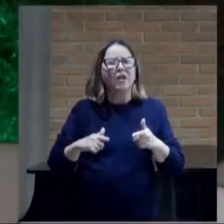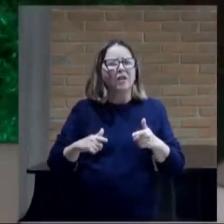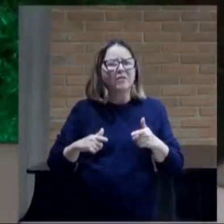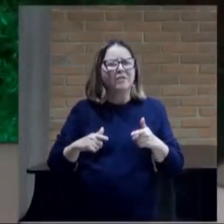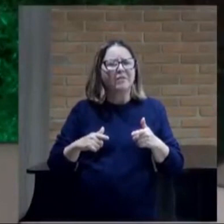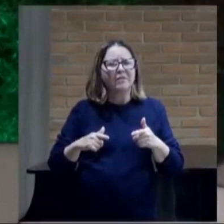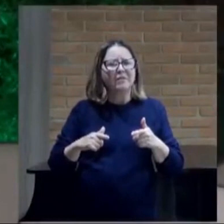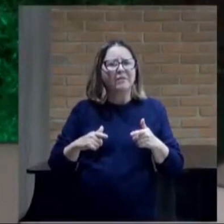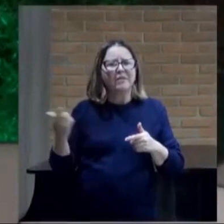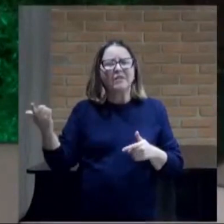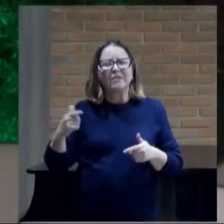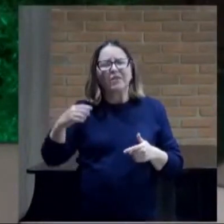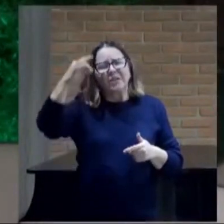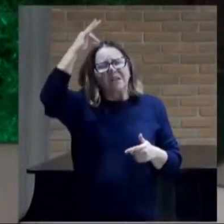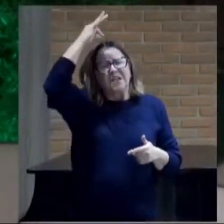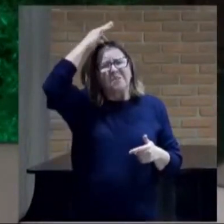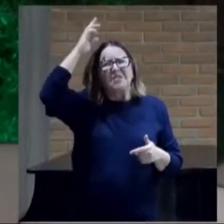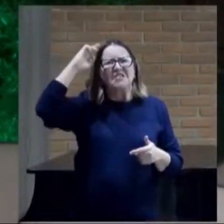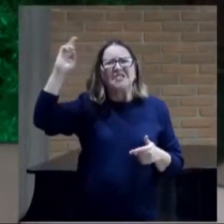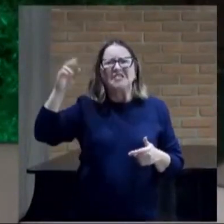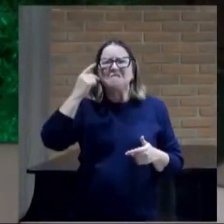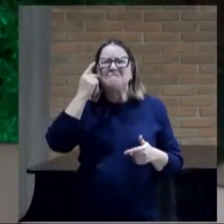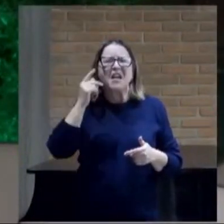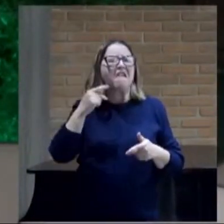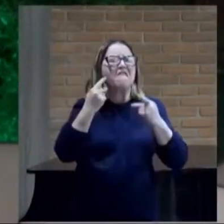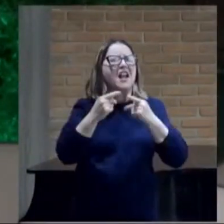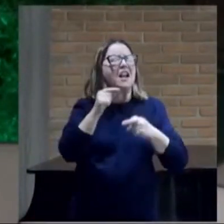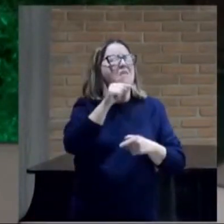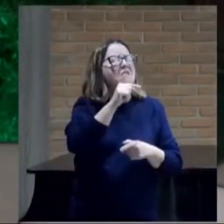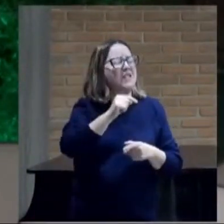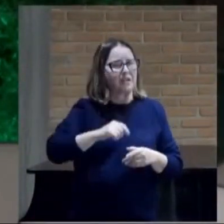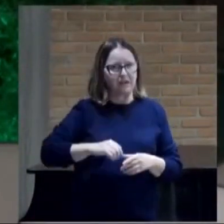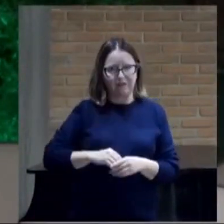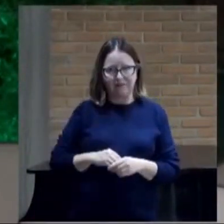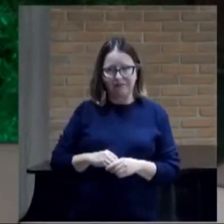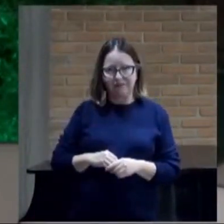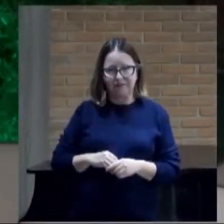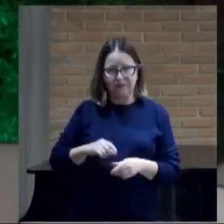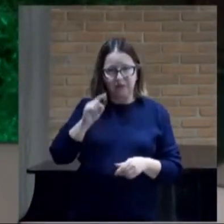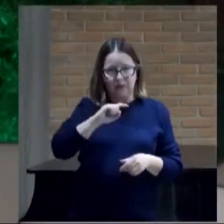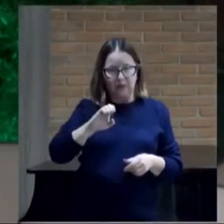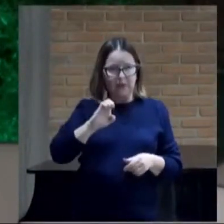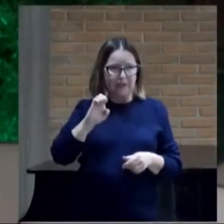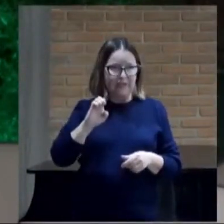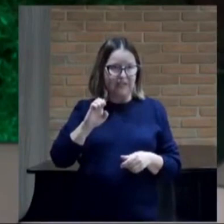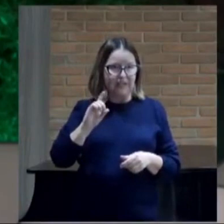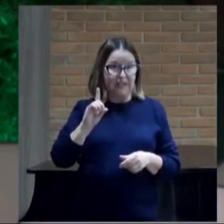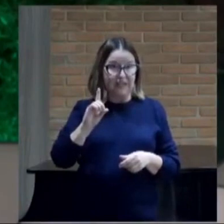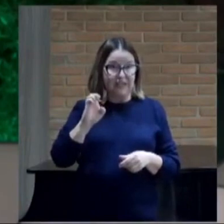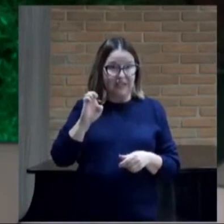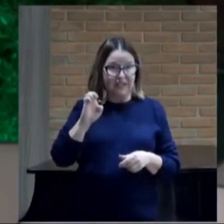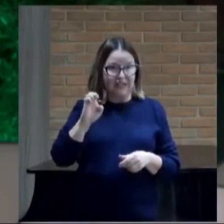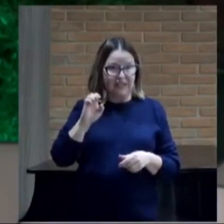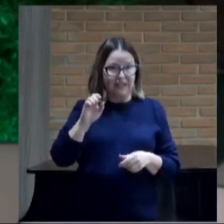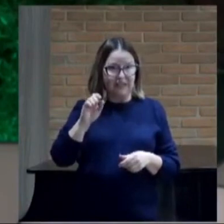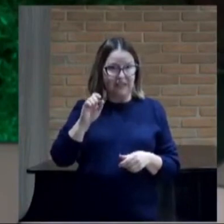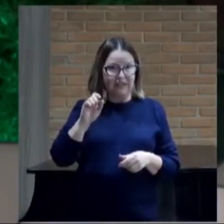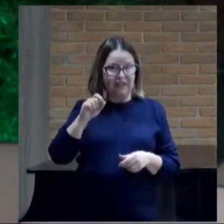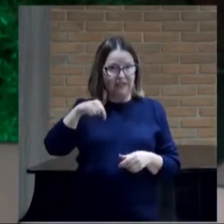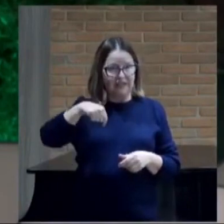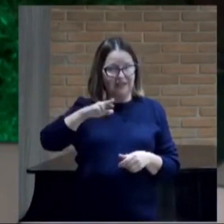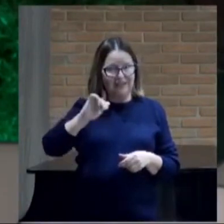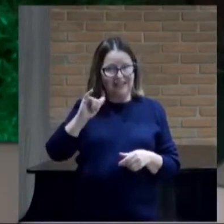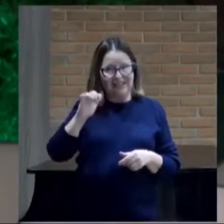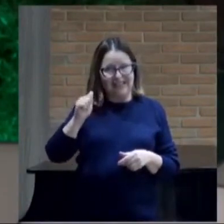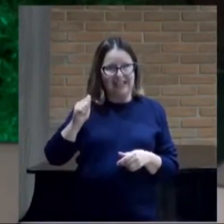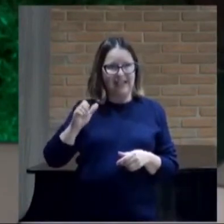os caras importantes o Lau o Zedequias que era um dos profetas importantes eram os presidentes do